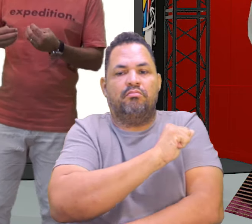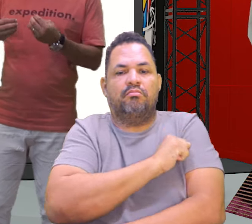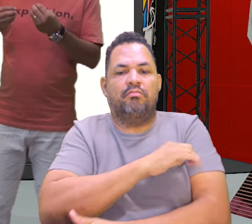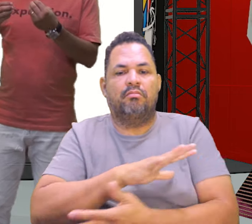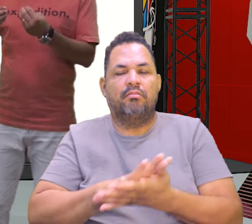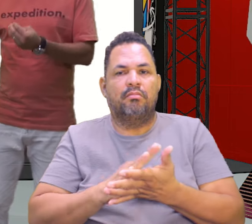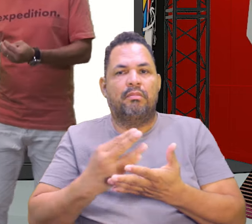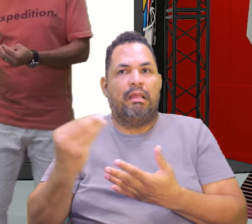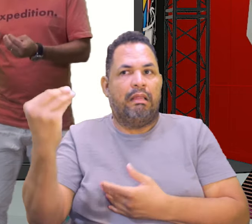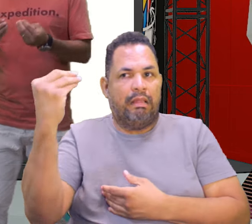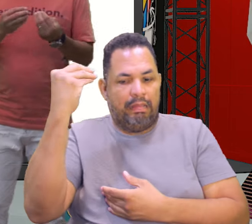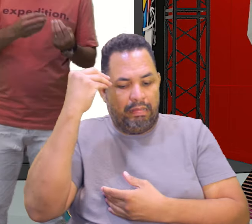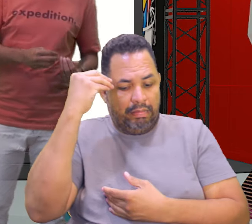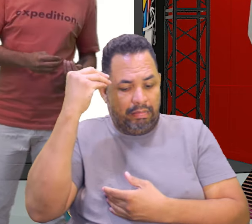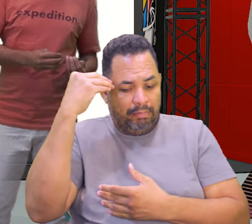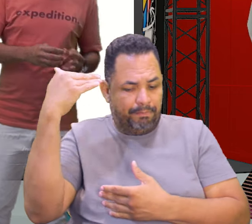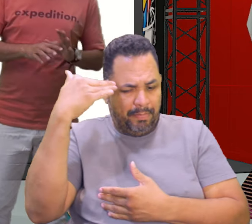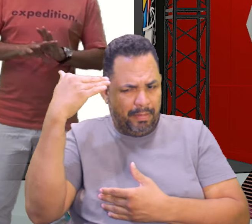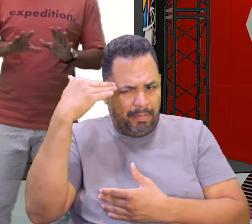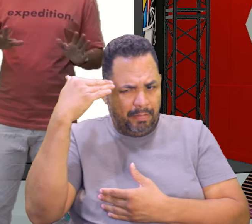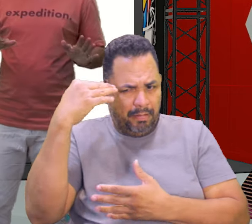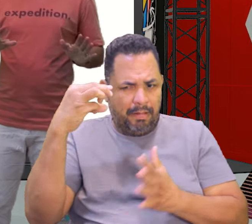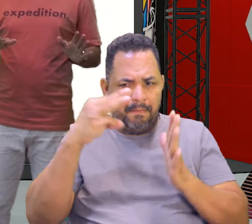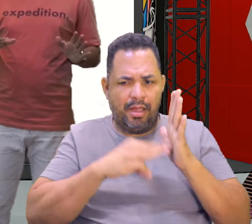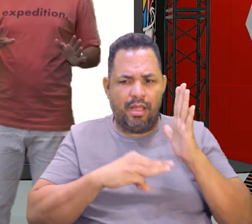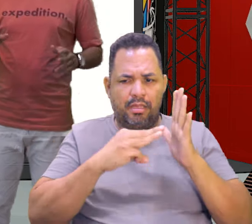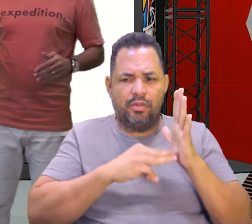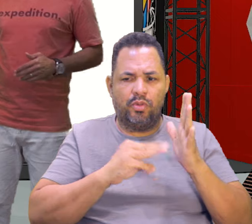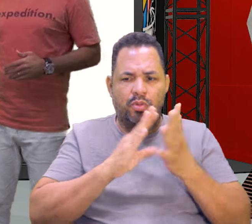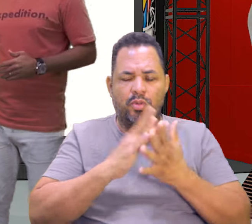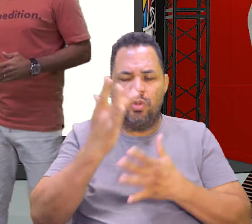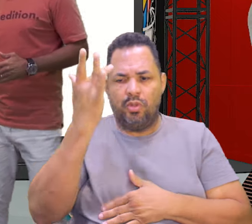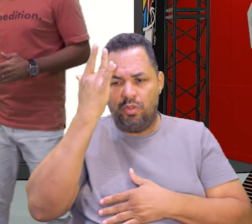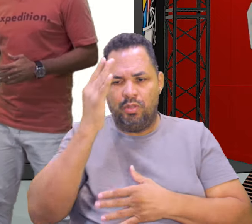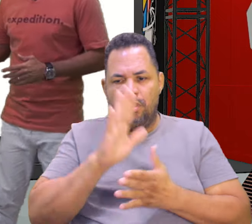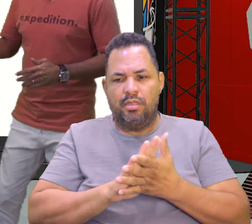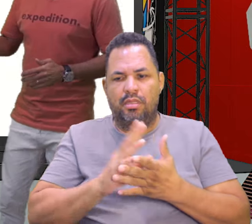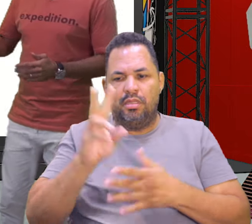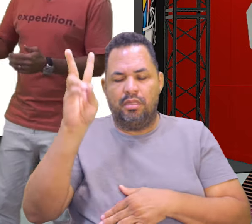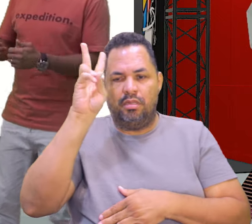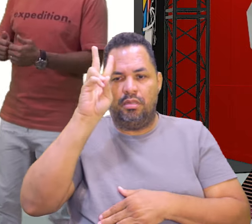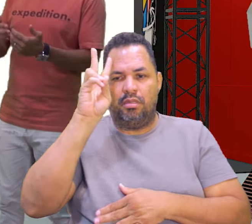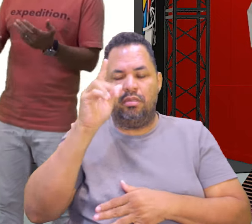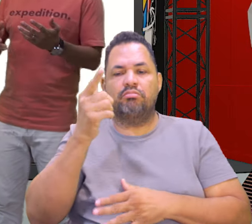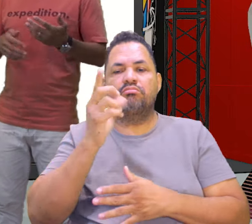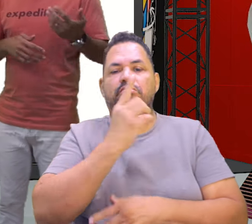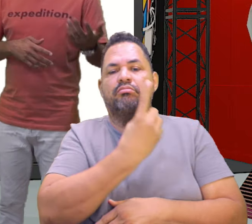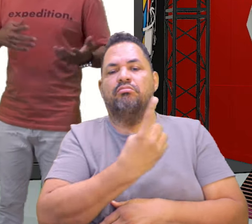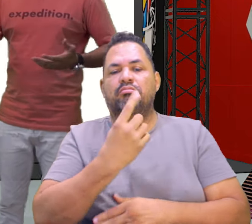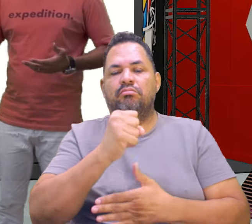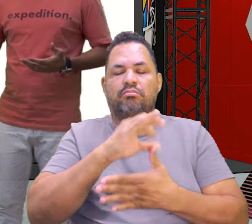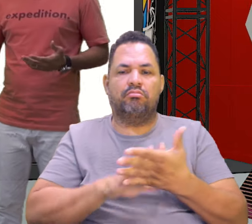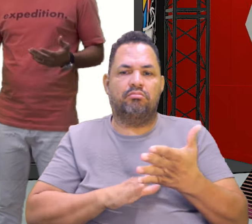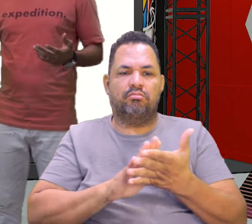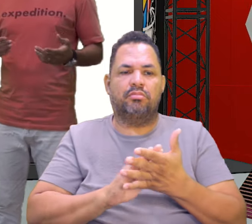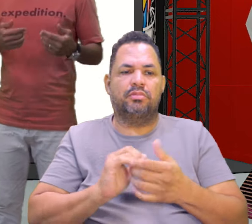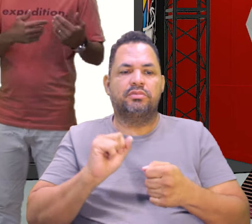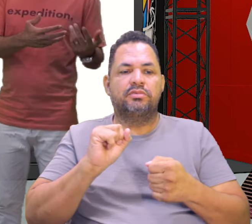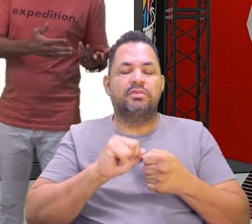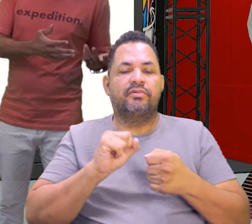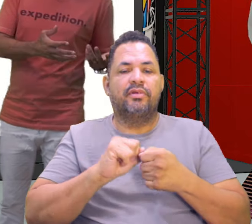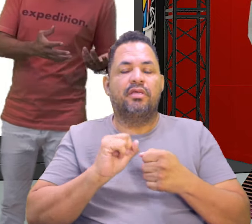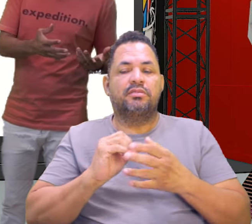decore métodos e fórmulas. Não quer. Então, cada questão do Enem você consegue resolver de uma maneira diferente,